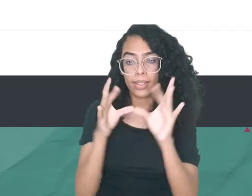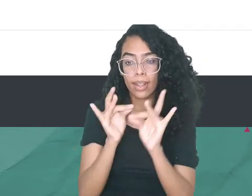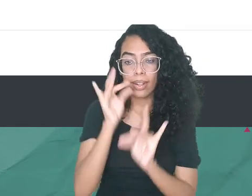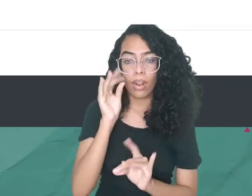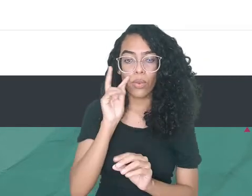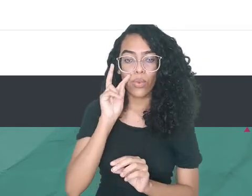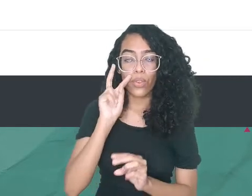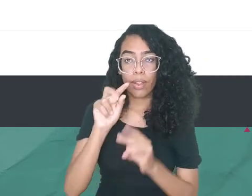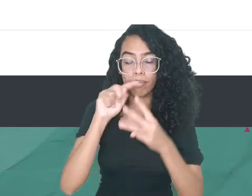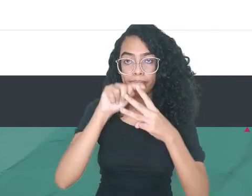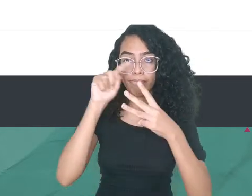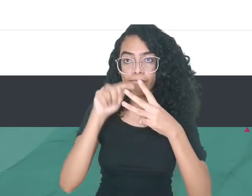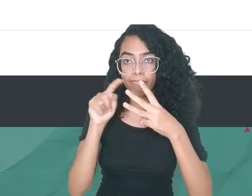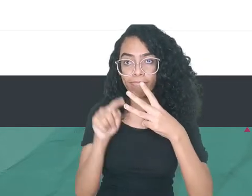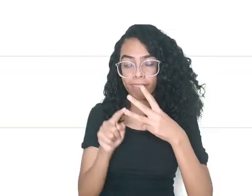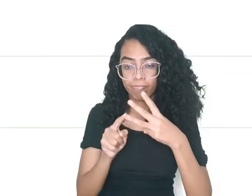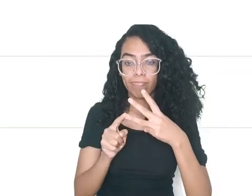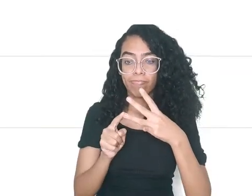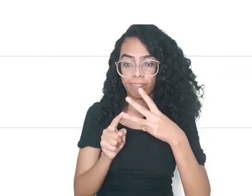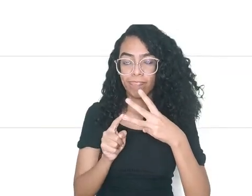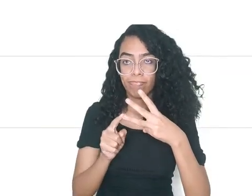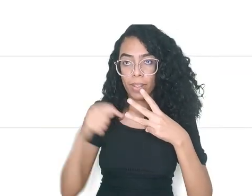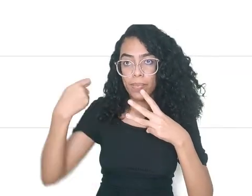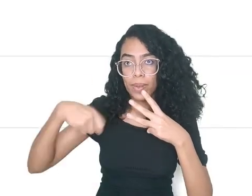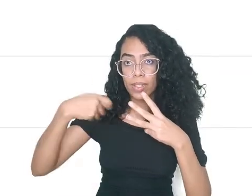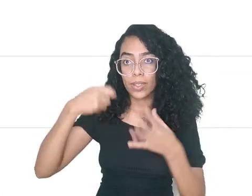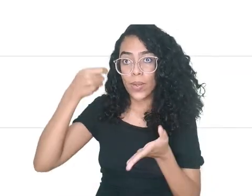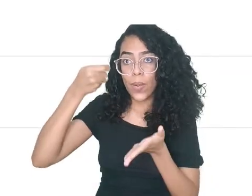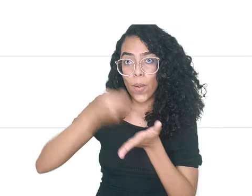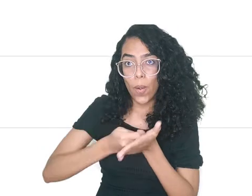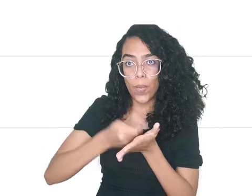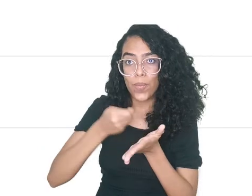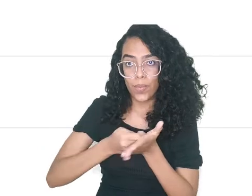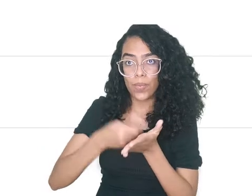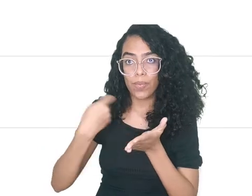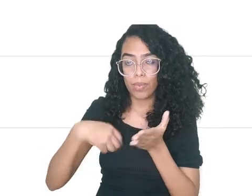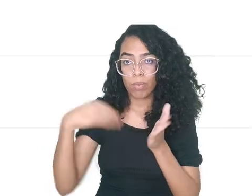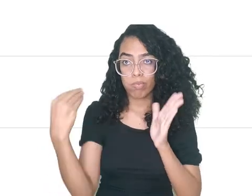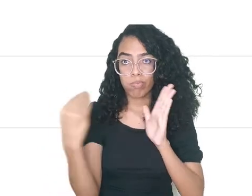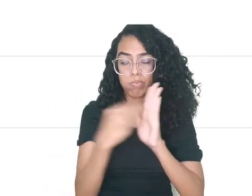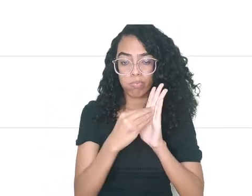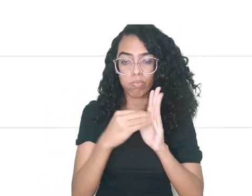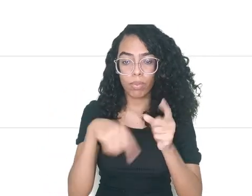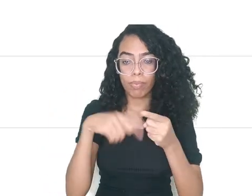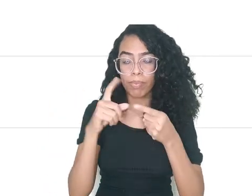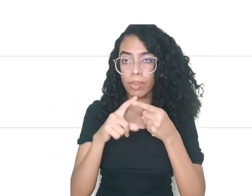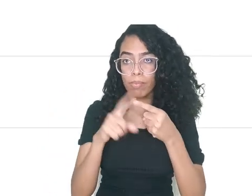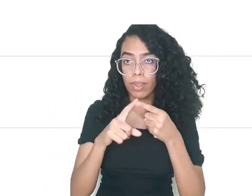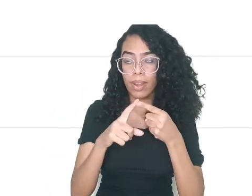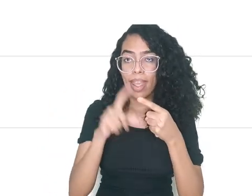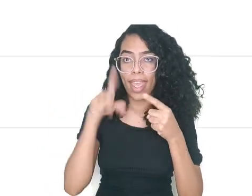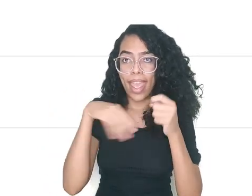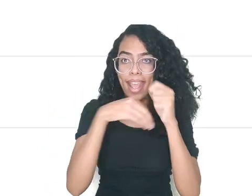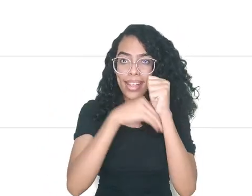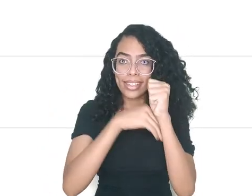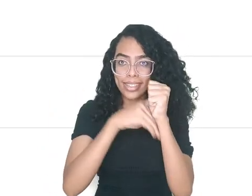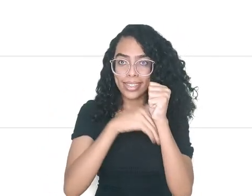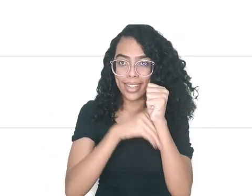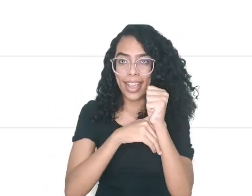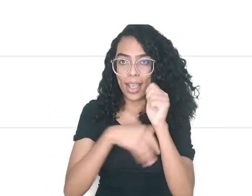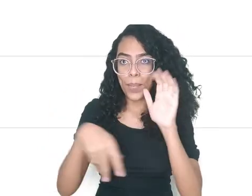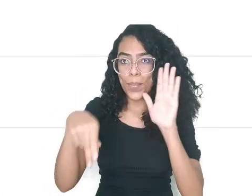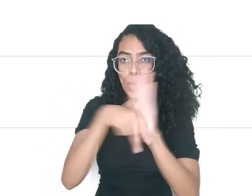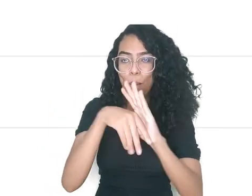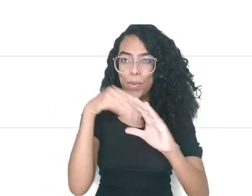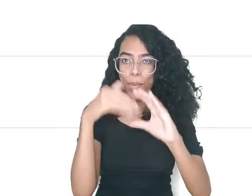senha, você encontrará três caixas que devem ser obrigatoriamente preenchidas. Na primeira caixa, você vai colocar sua senha atual,